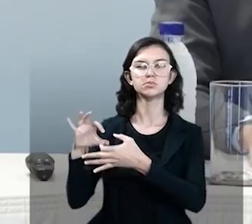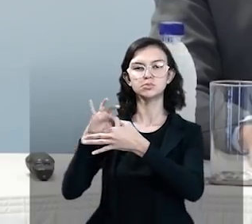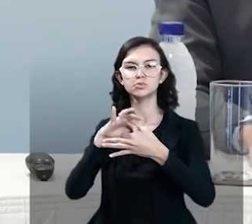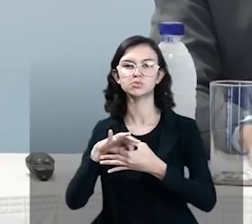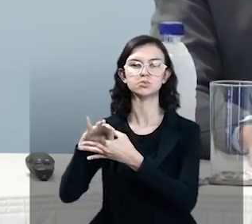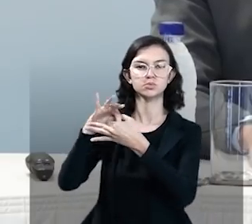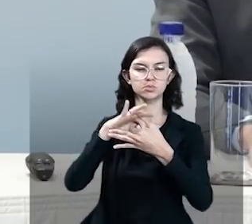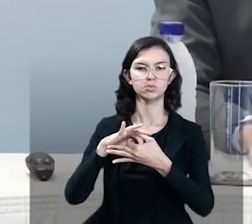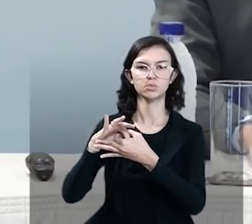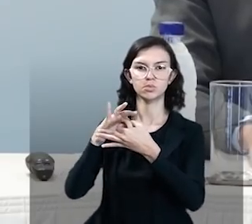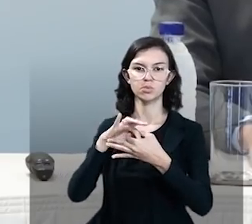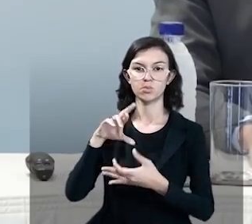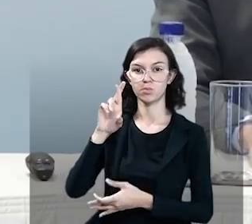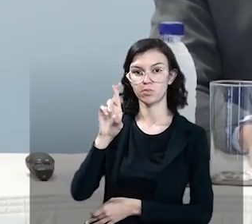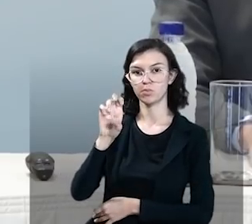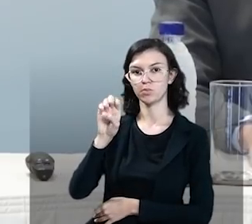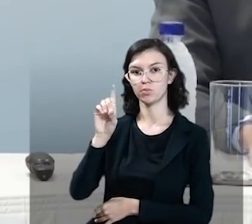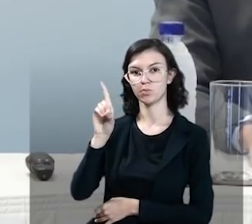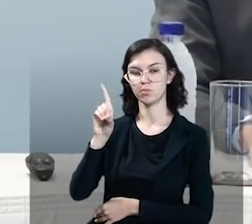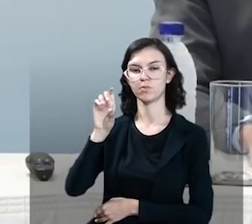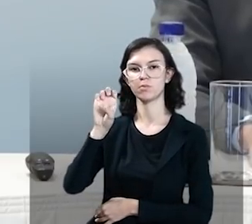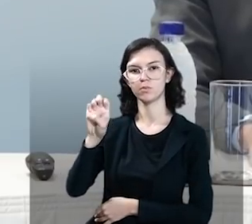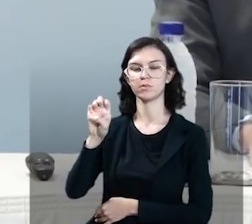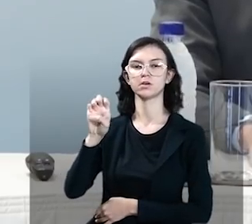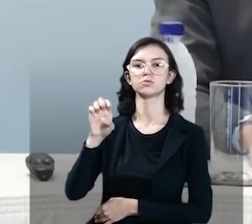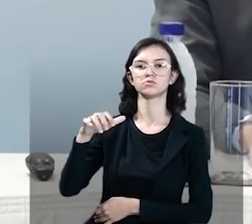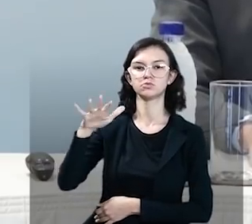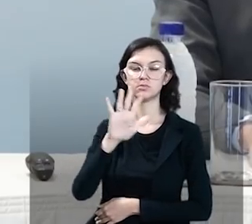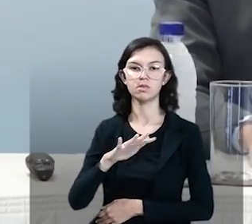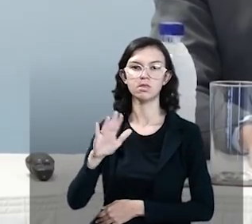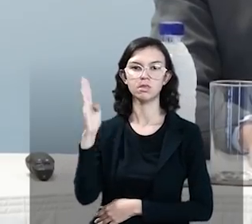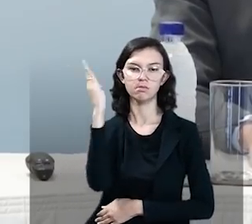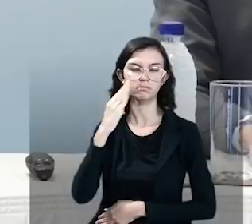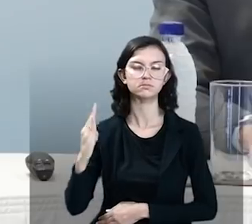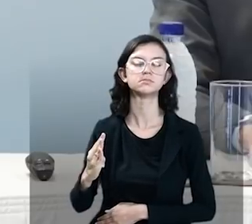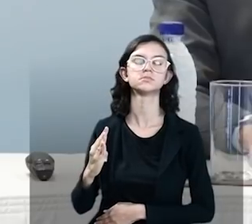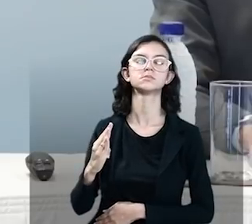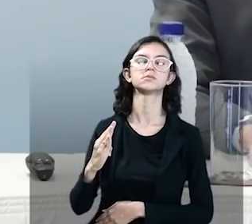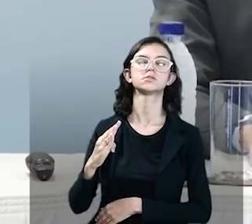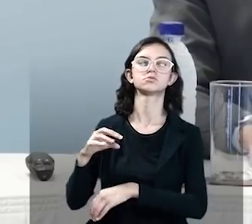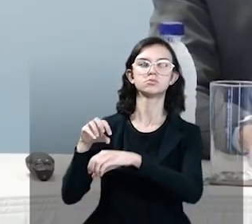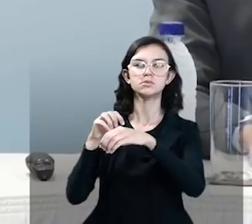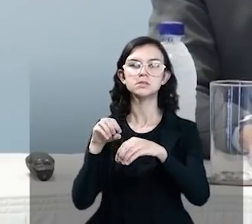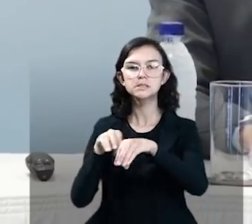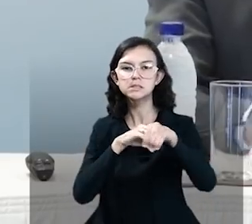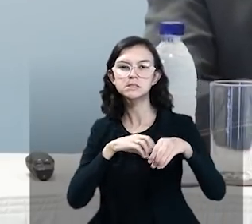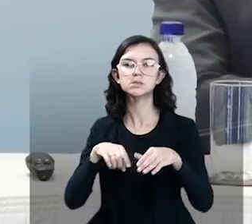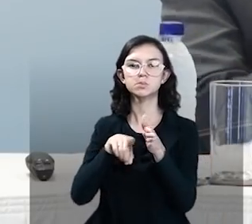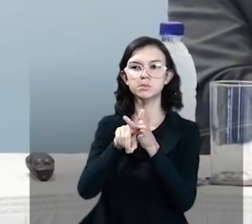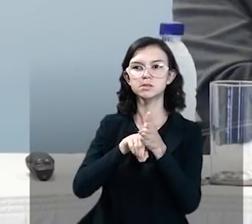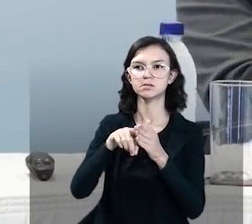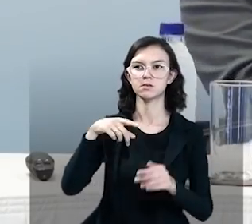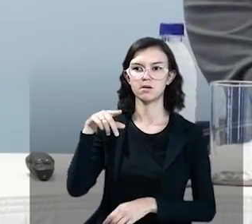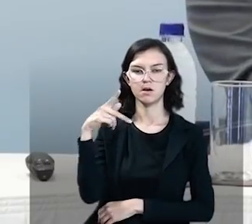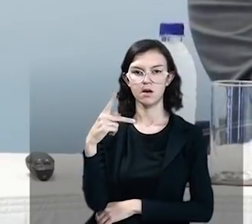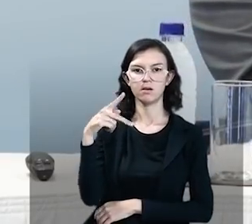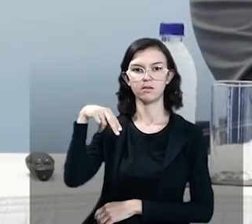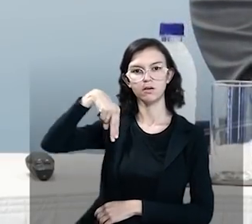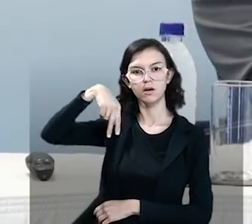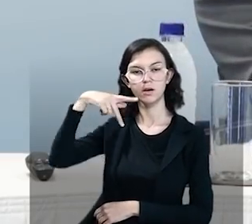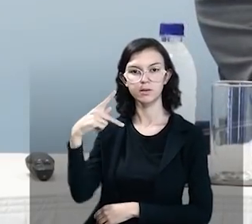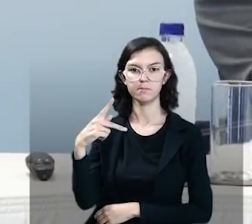Rede Nacional de Ensino e Pesquisa, a RNP, anuncia hoje o lançamento do